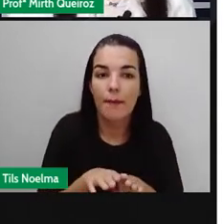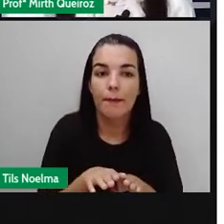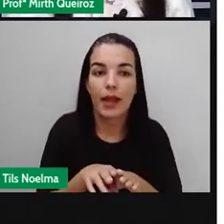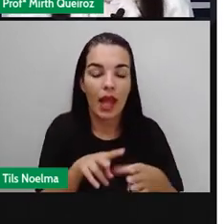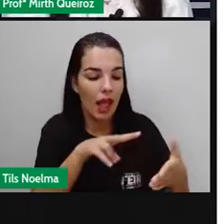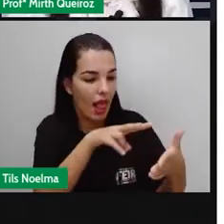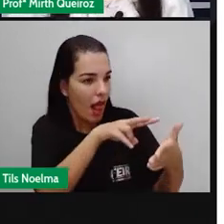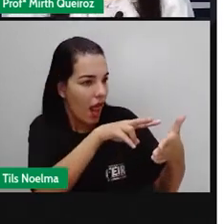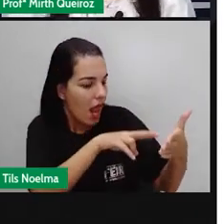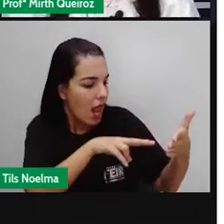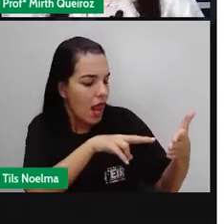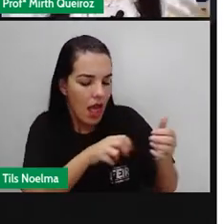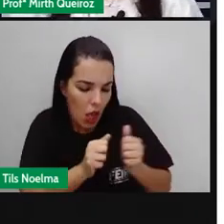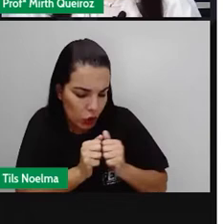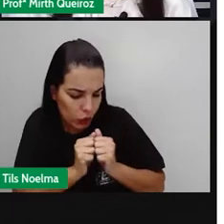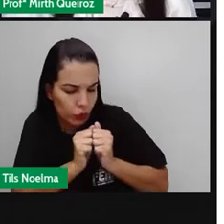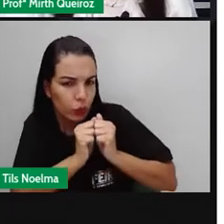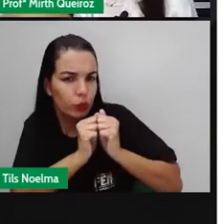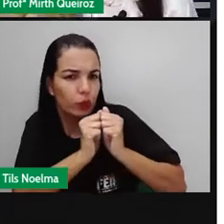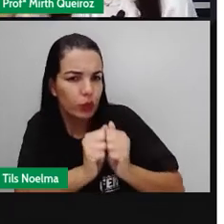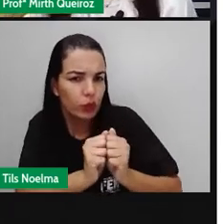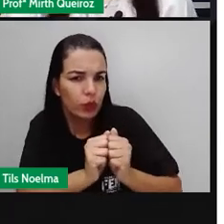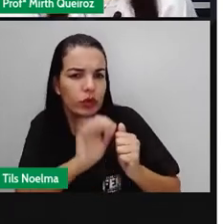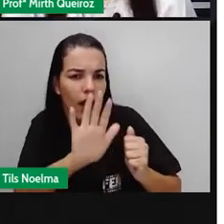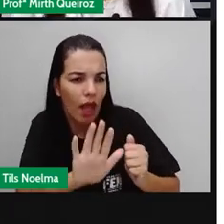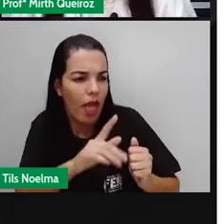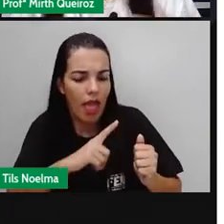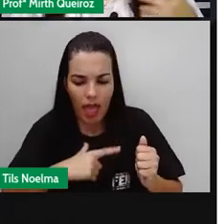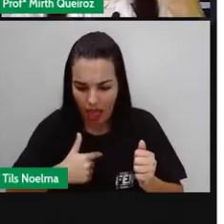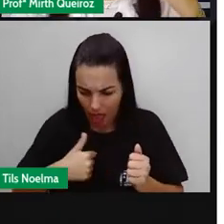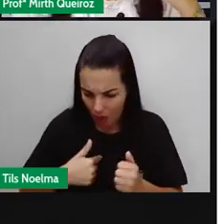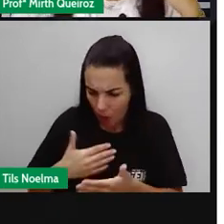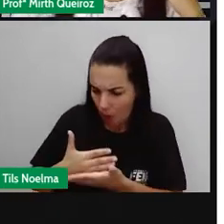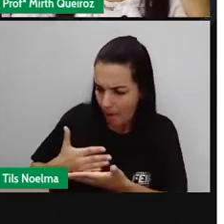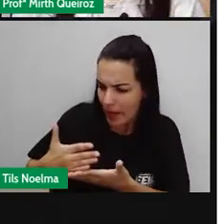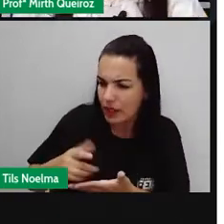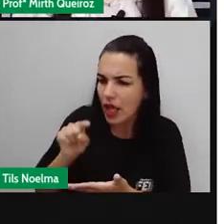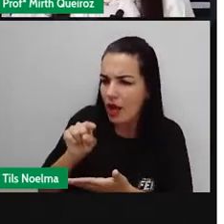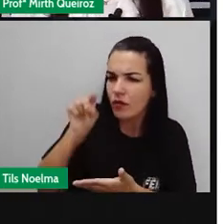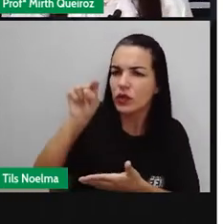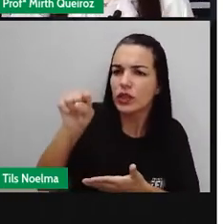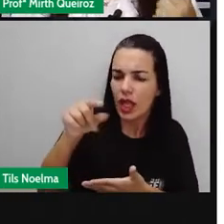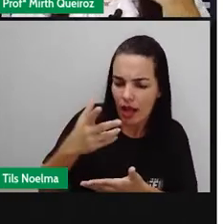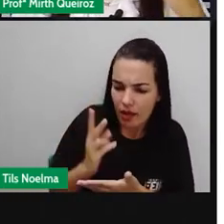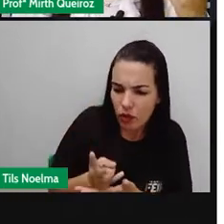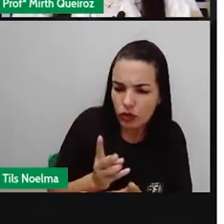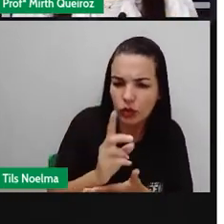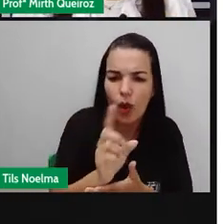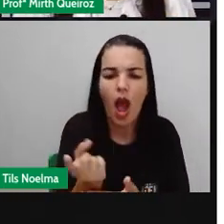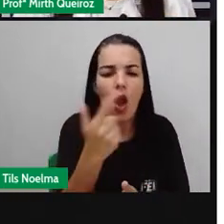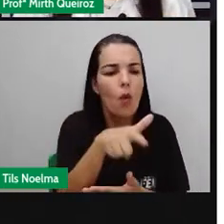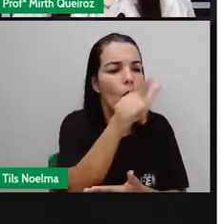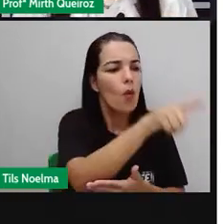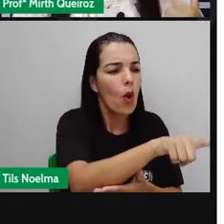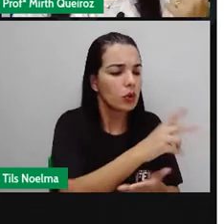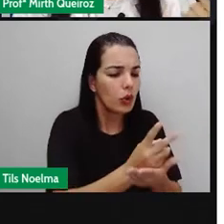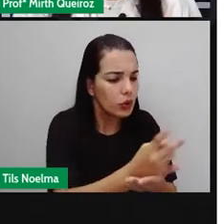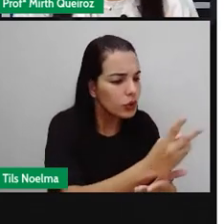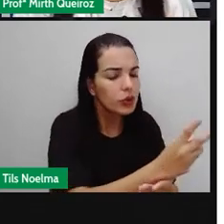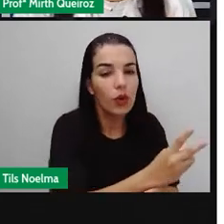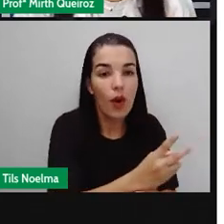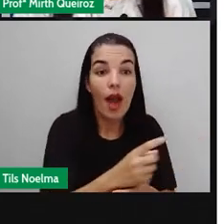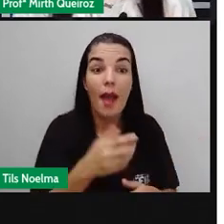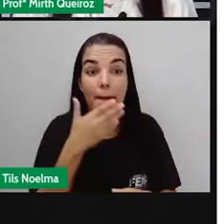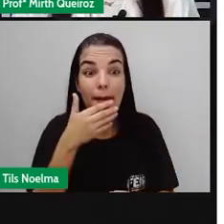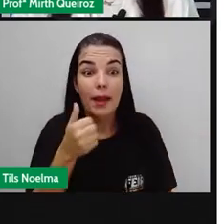ler essa história em conjunto, começar a ler, depois de outra ideia, a gente vai ouvindo, a gente vai entendendo, vai compreendendo.